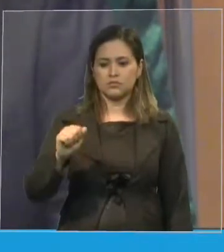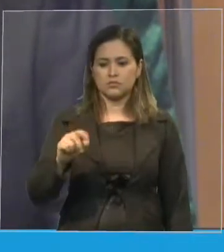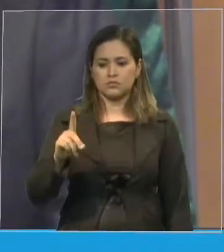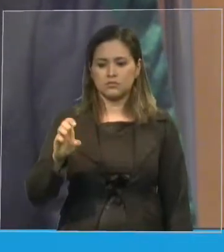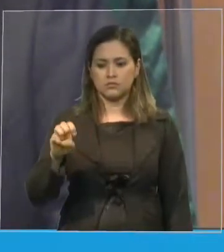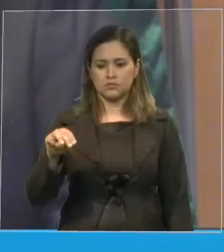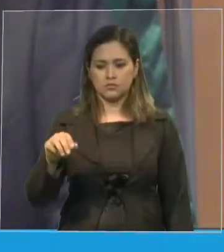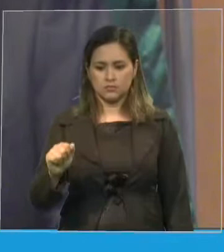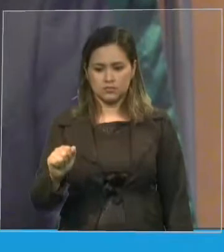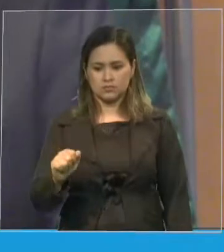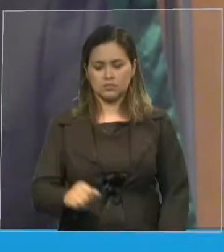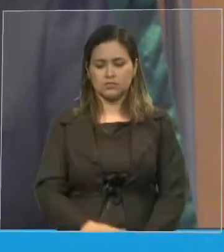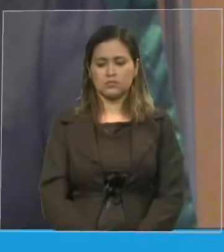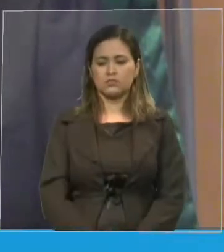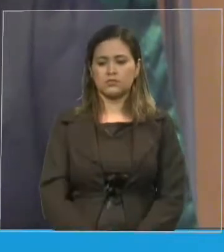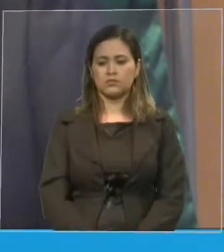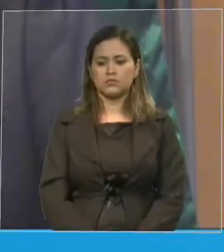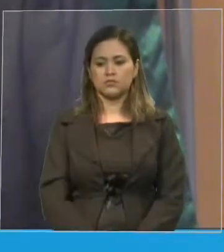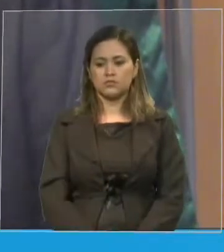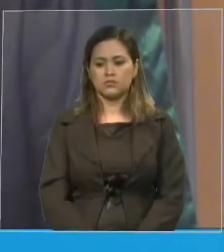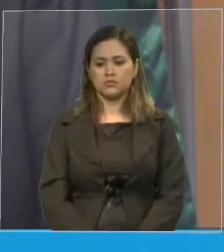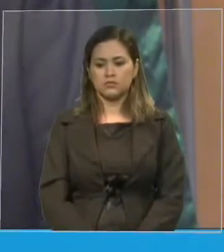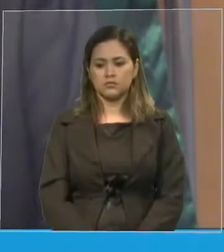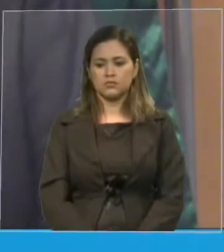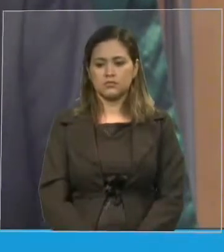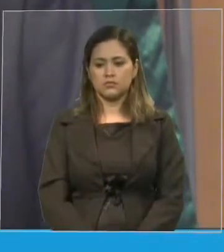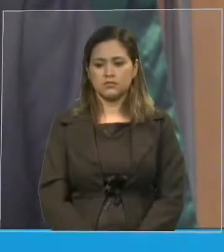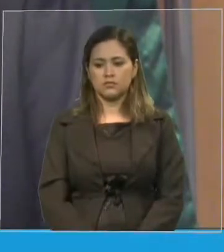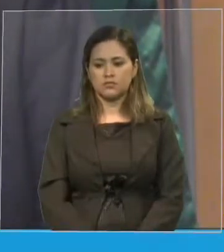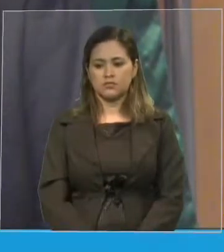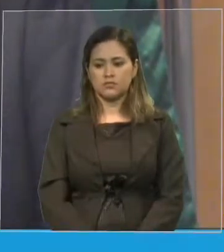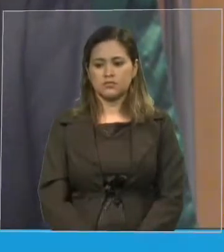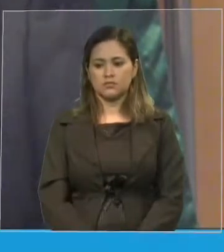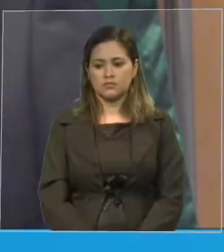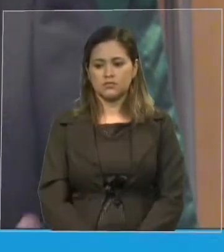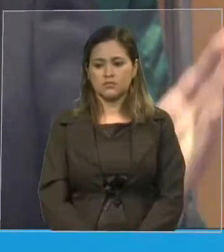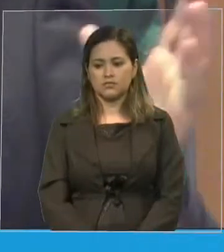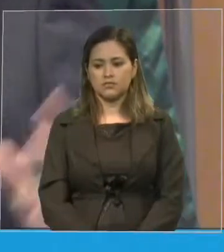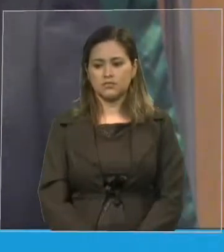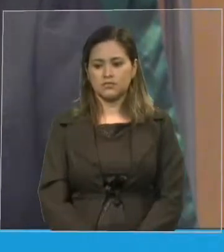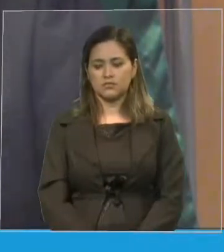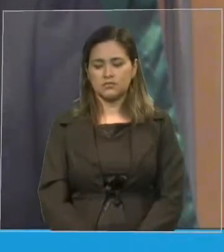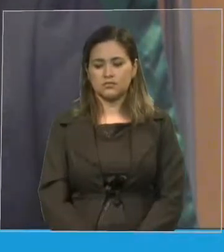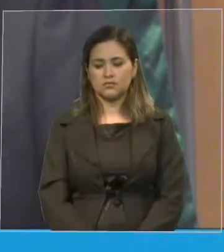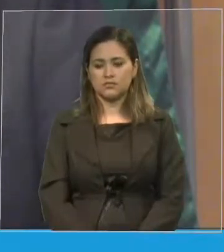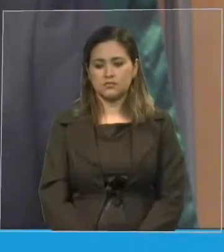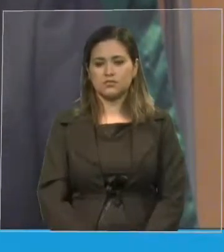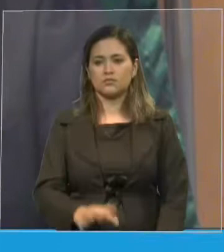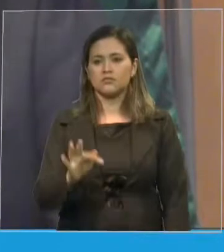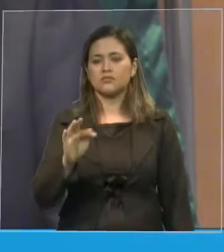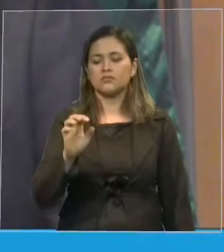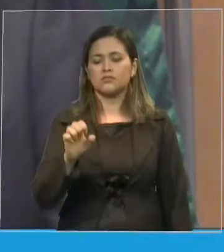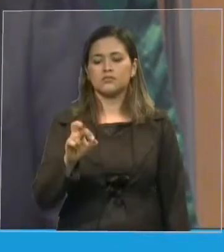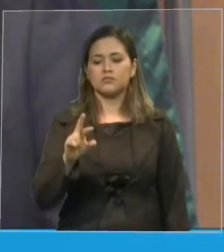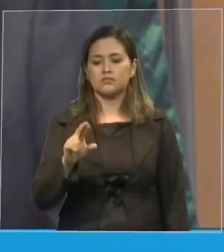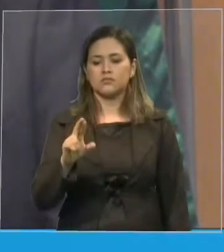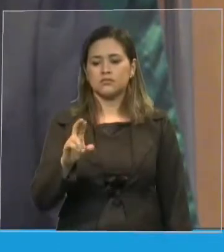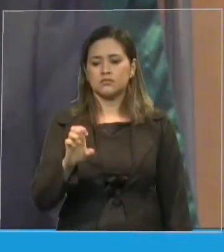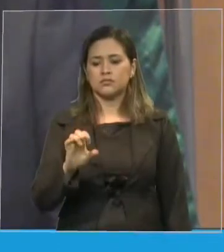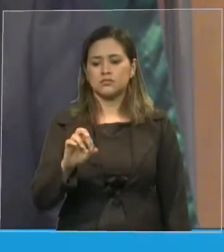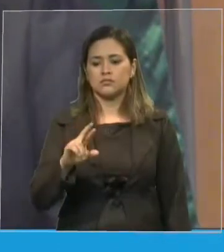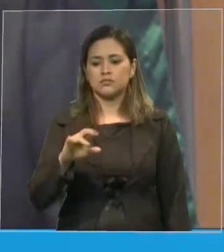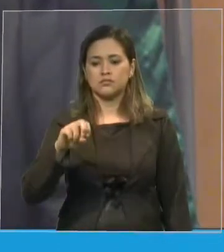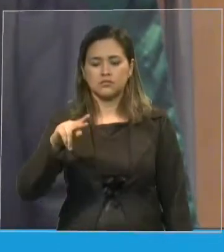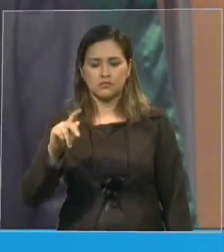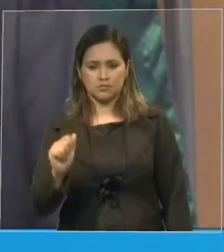Agradecer deixa eu te chamar de ferreirinha, de costinha ferreira, simpatia a toda, como